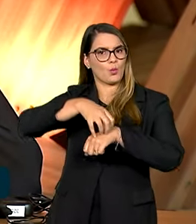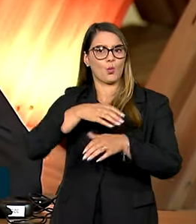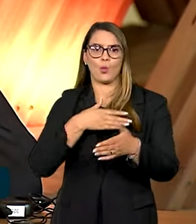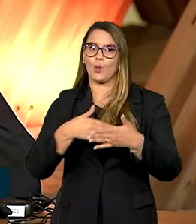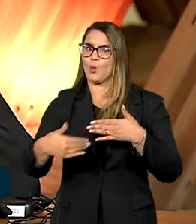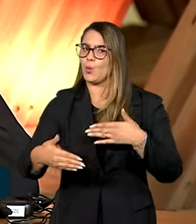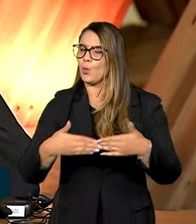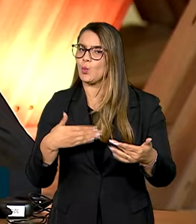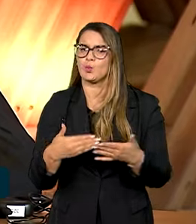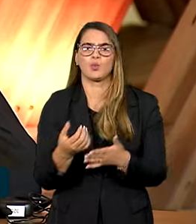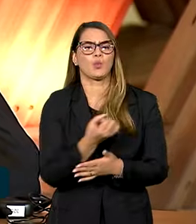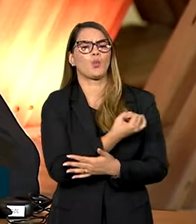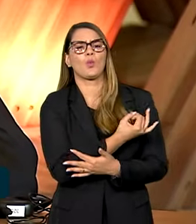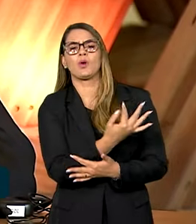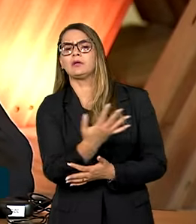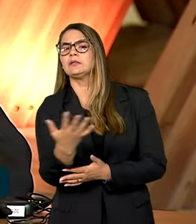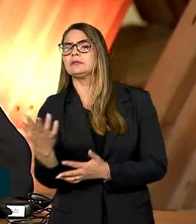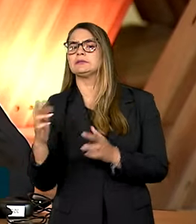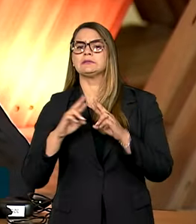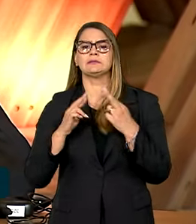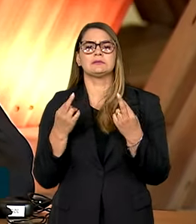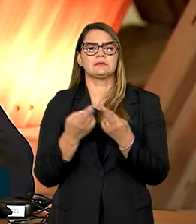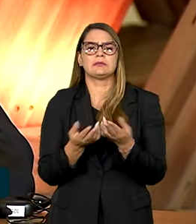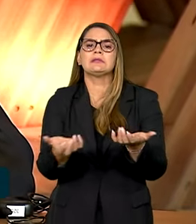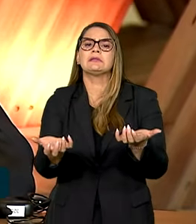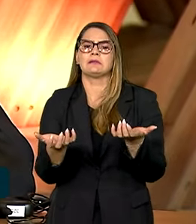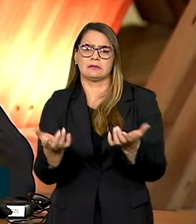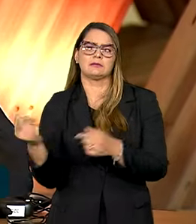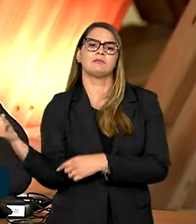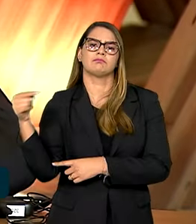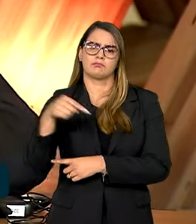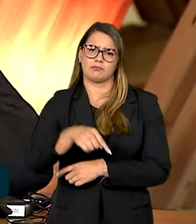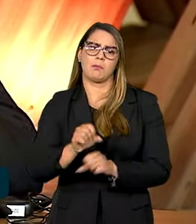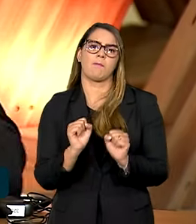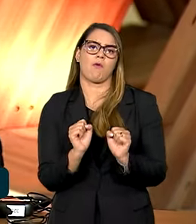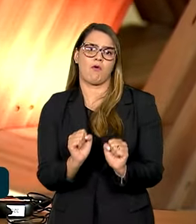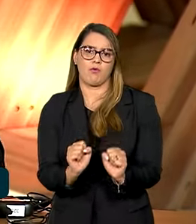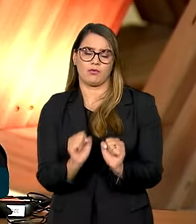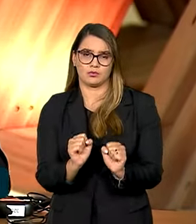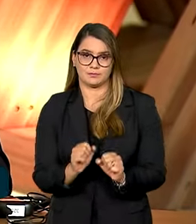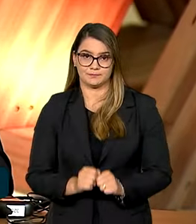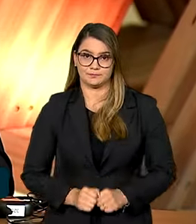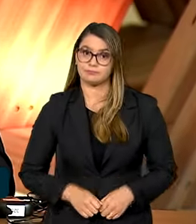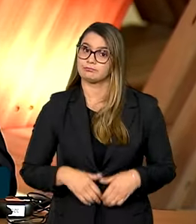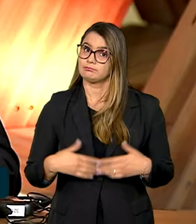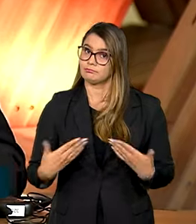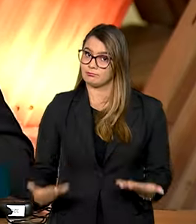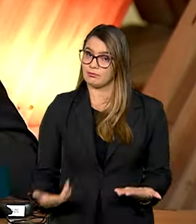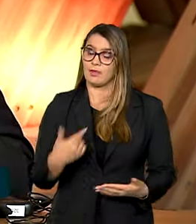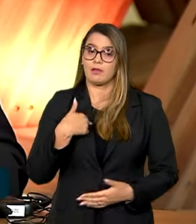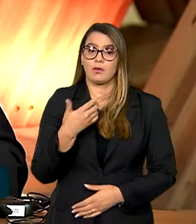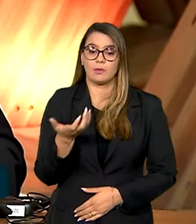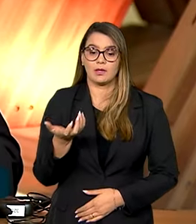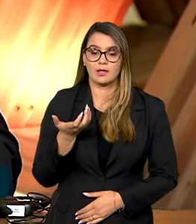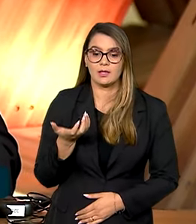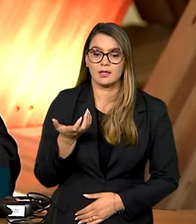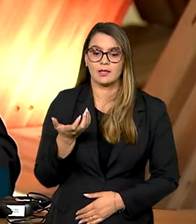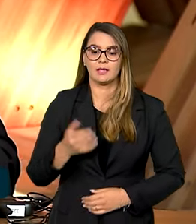e quantas reuniões forem necessárias. Dito isso, eu gostaria